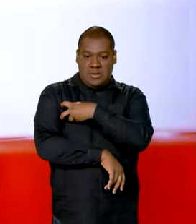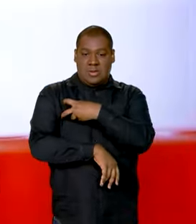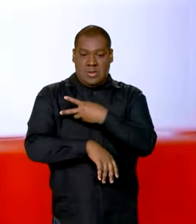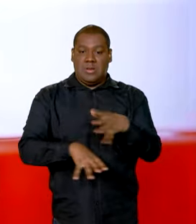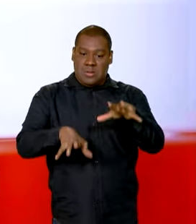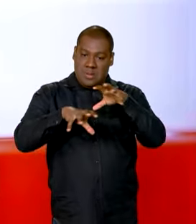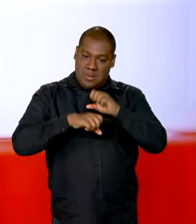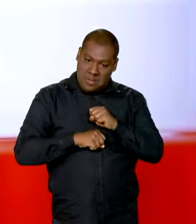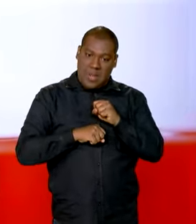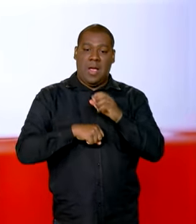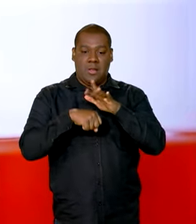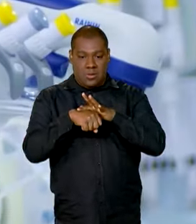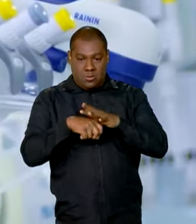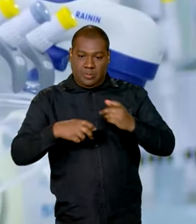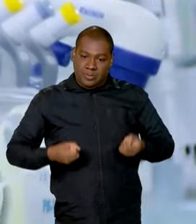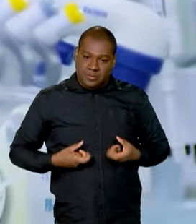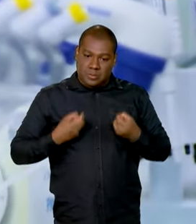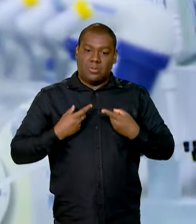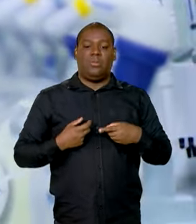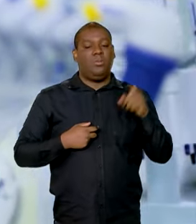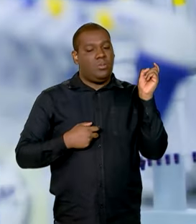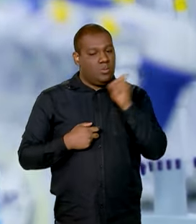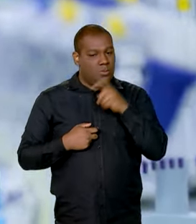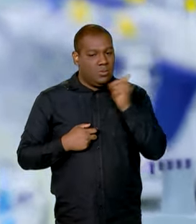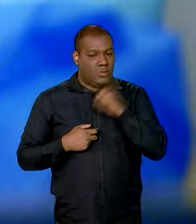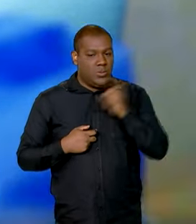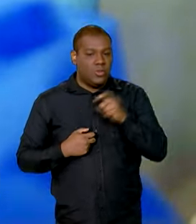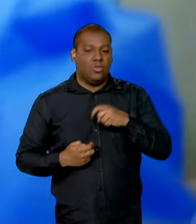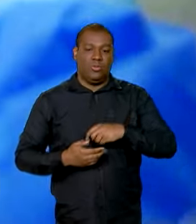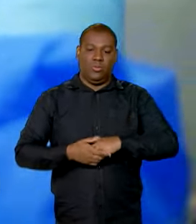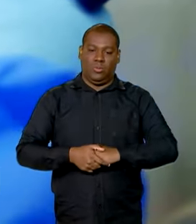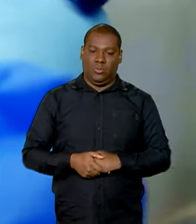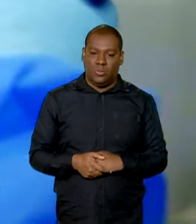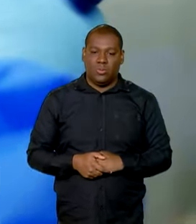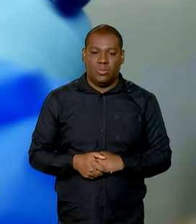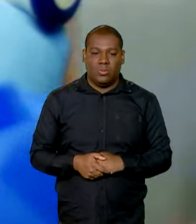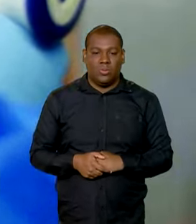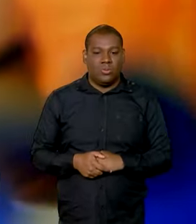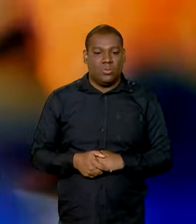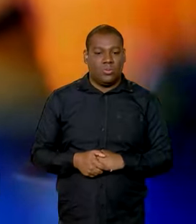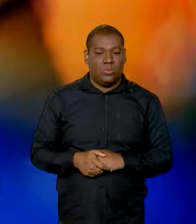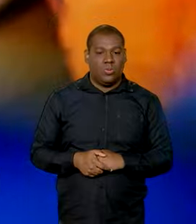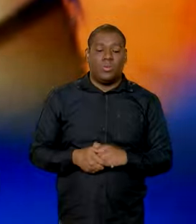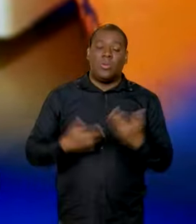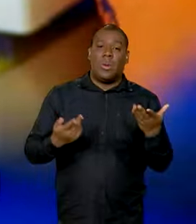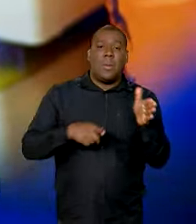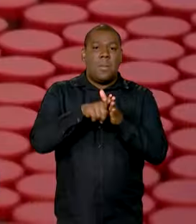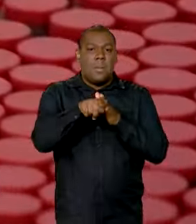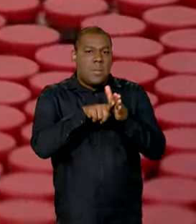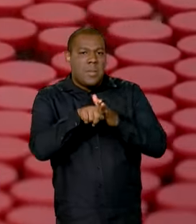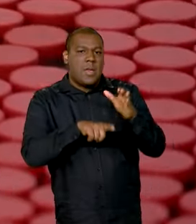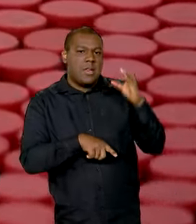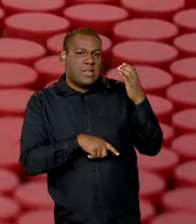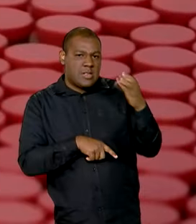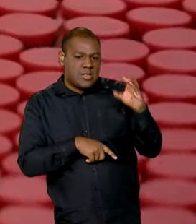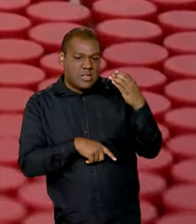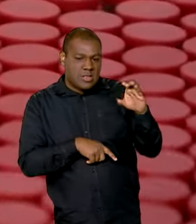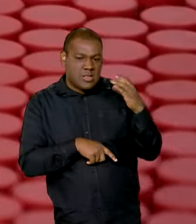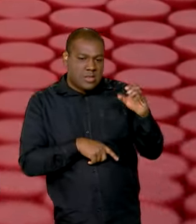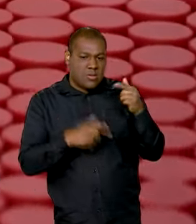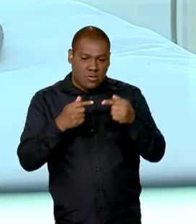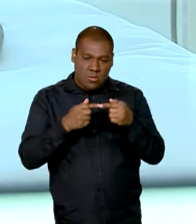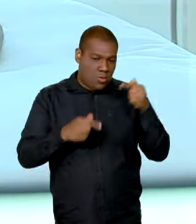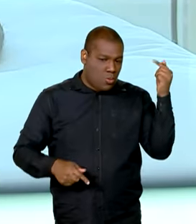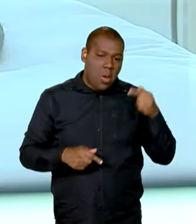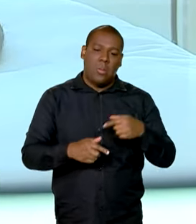se baseia em relatos isolados e especulações desprovidas de qualquer base em pesquisa científica confiável.